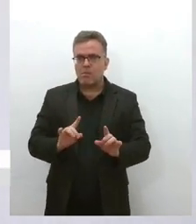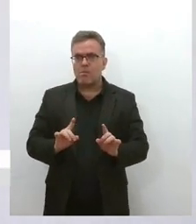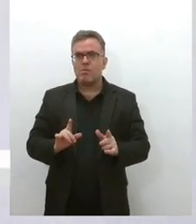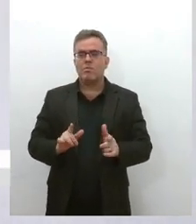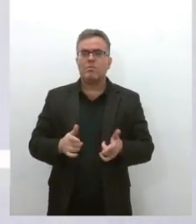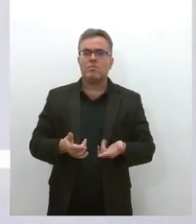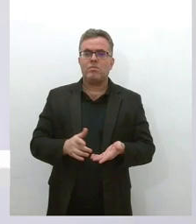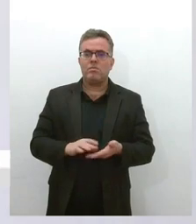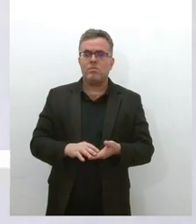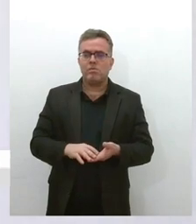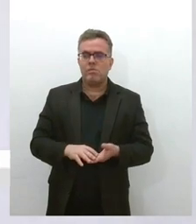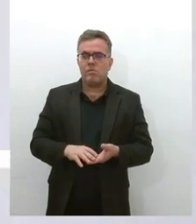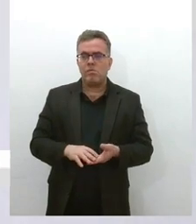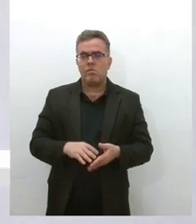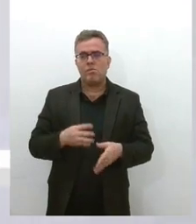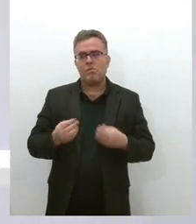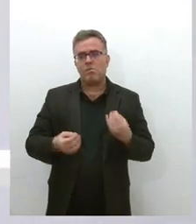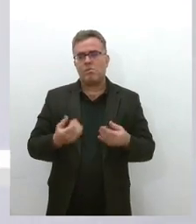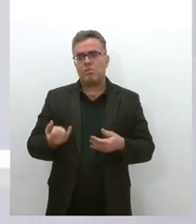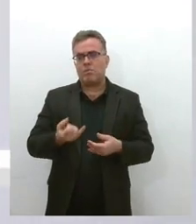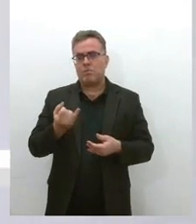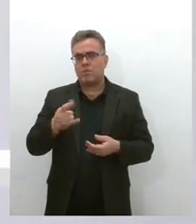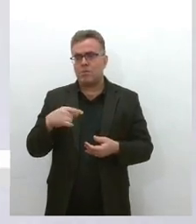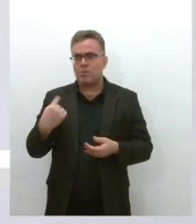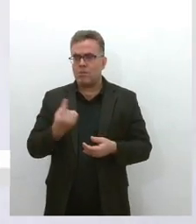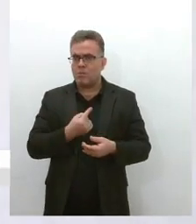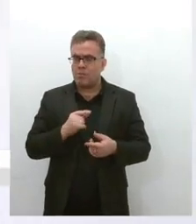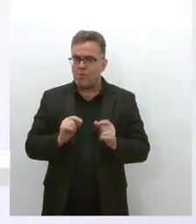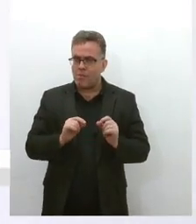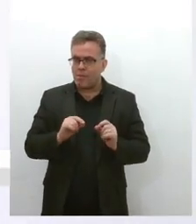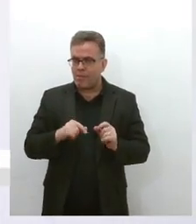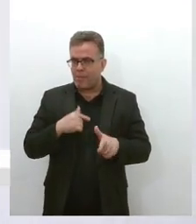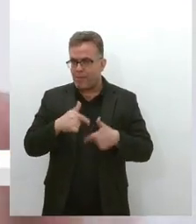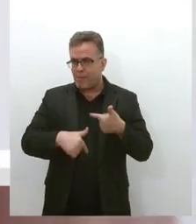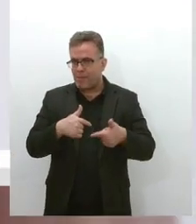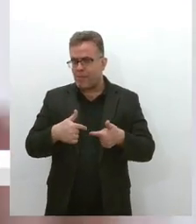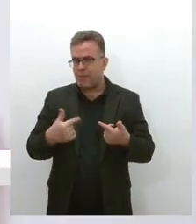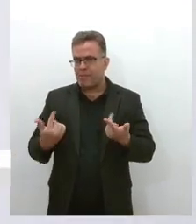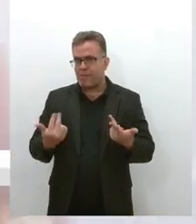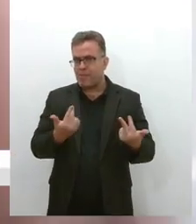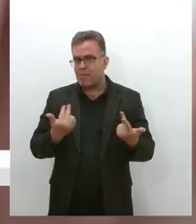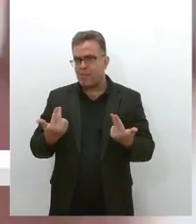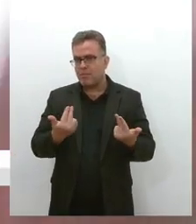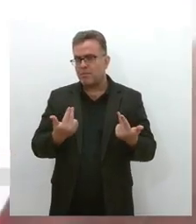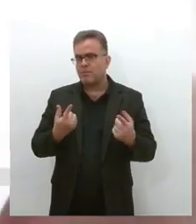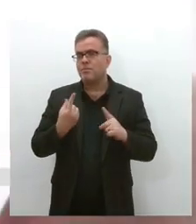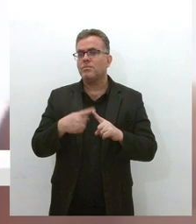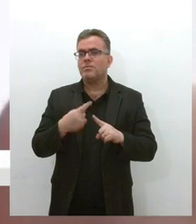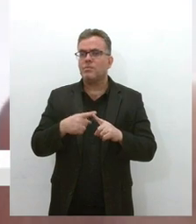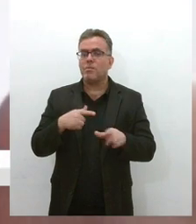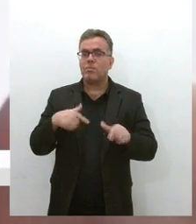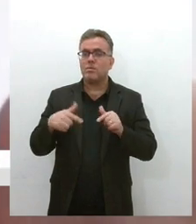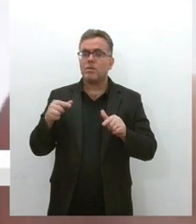particularidades, isso é importante, mas a luta, ela tem que ser coletiva, porque o trabalho, ele é